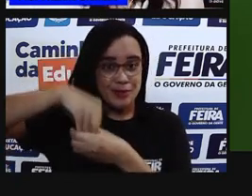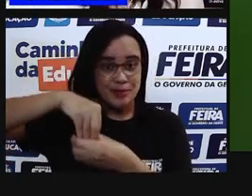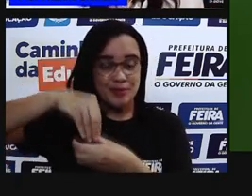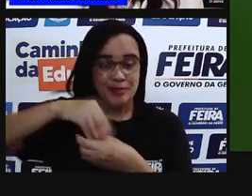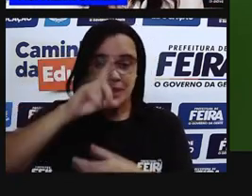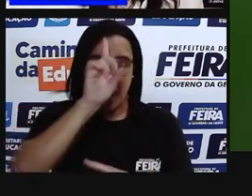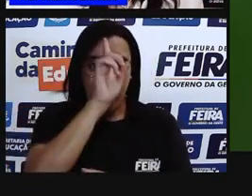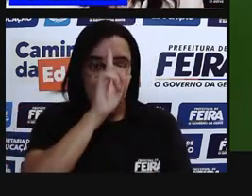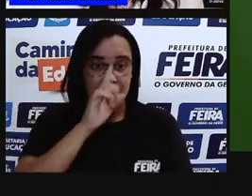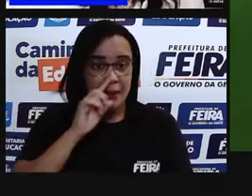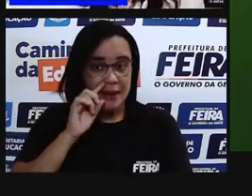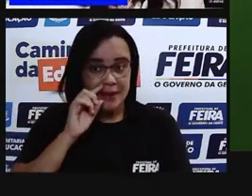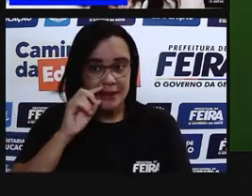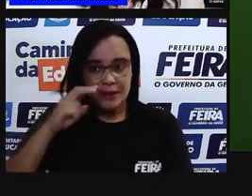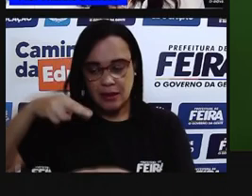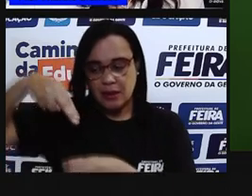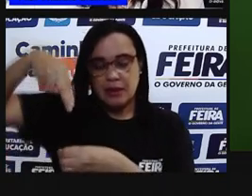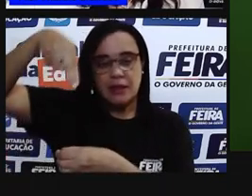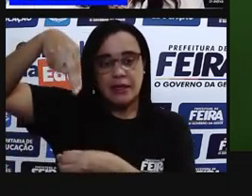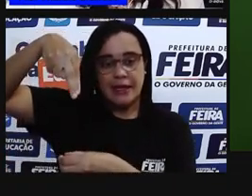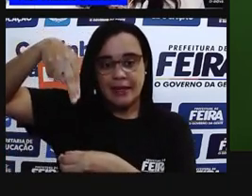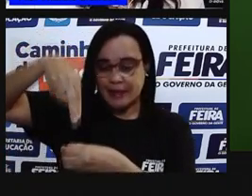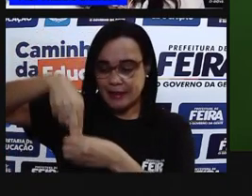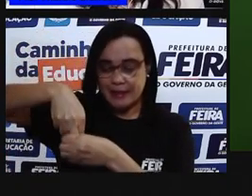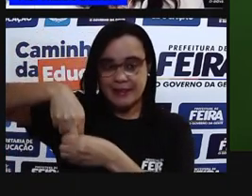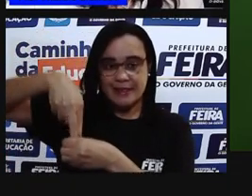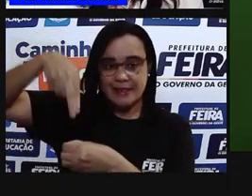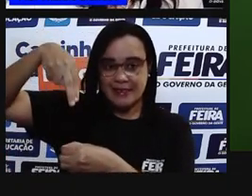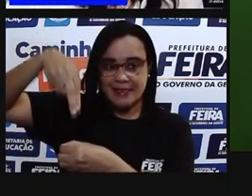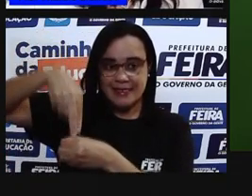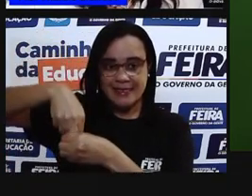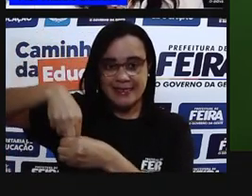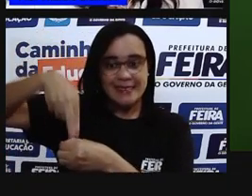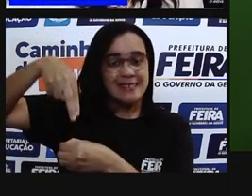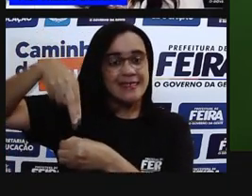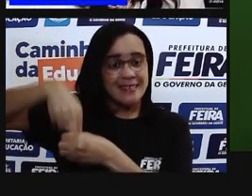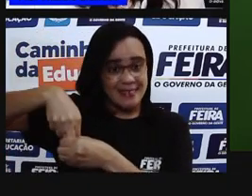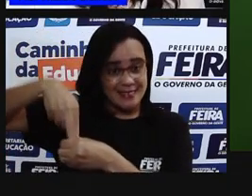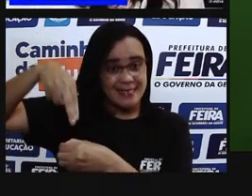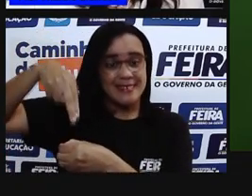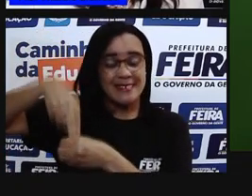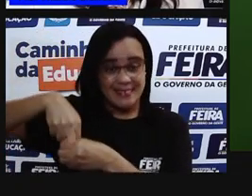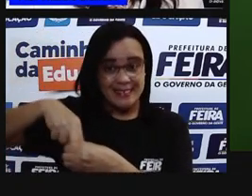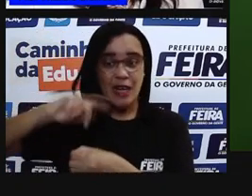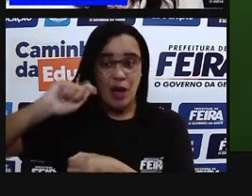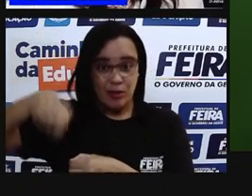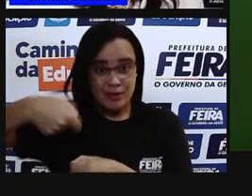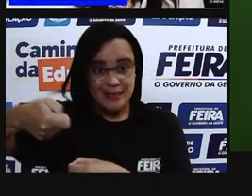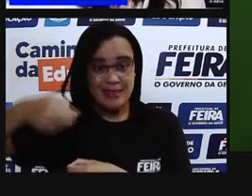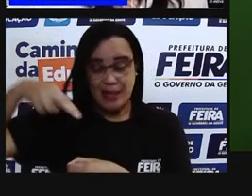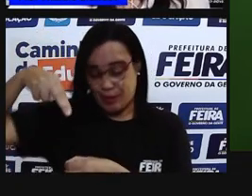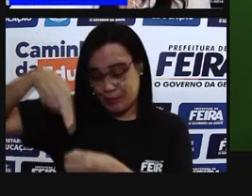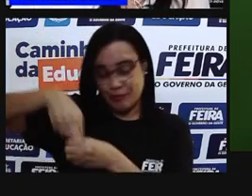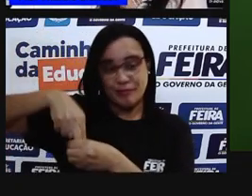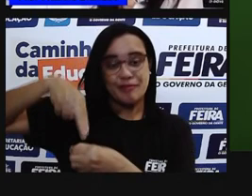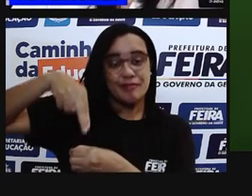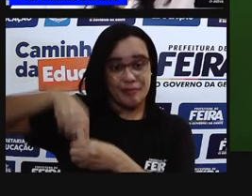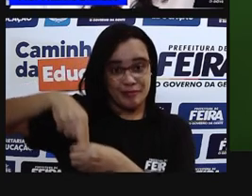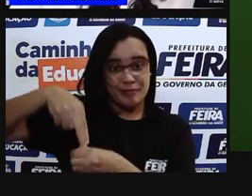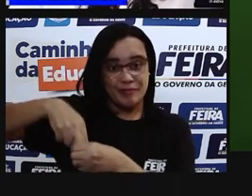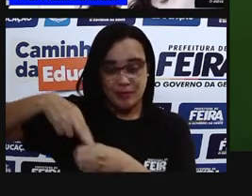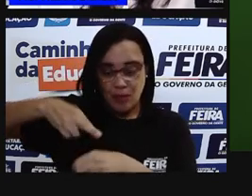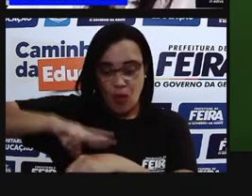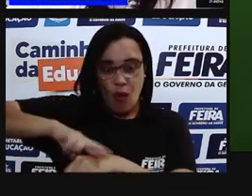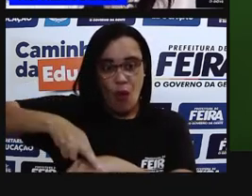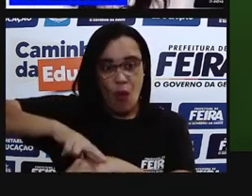E logo embaixo dela, tem essa estrutura roxinha aqui. Esse roxinho é o que a gente chama